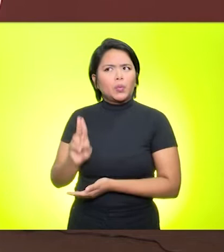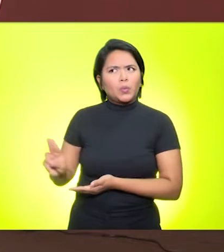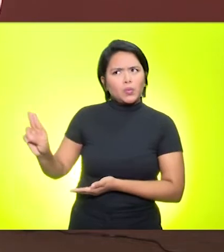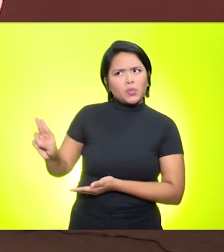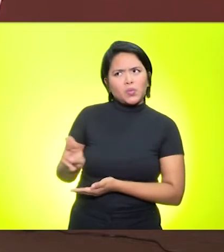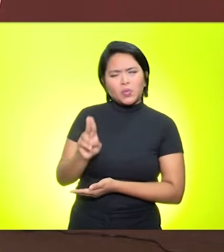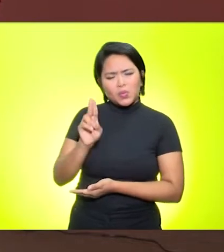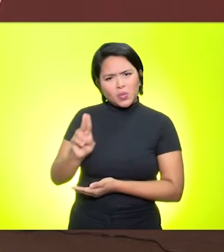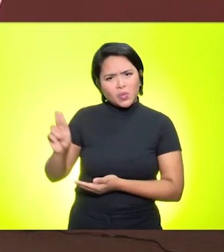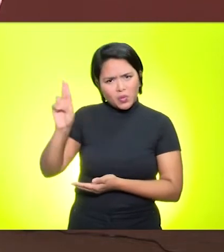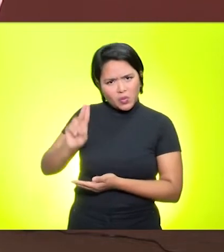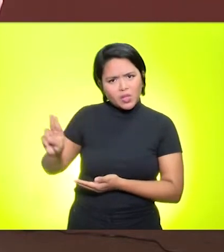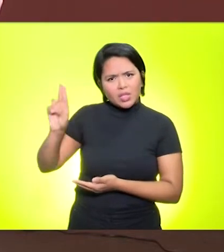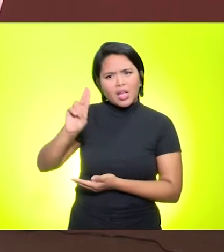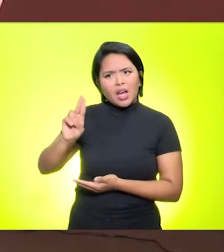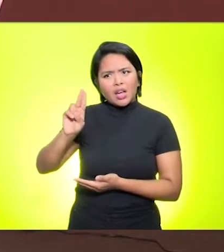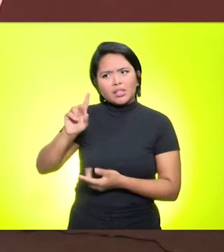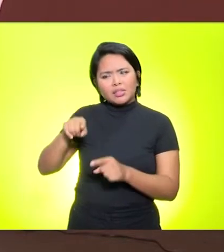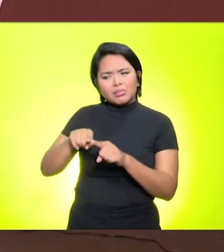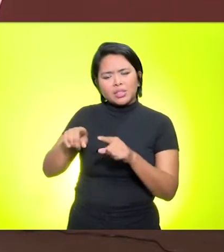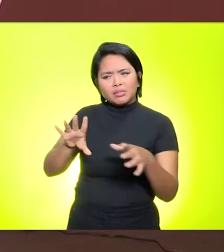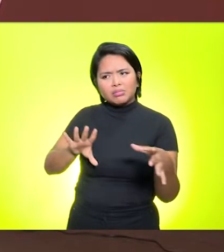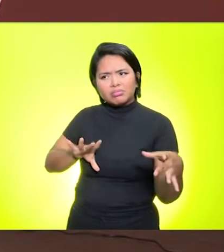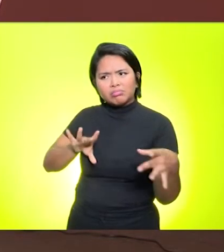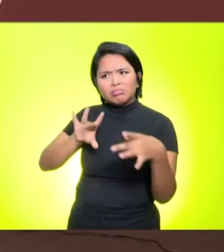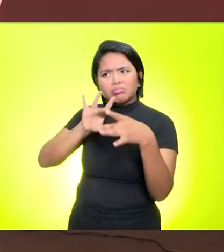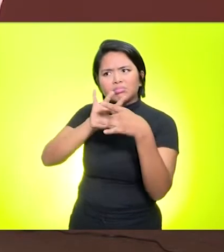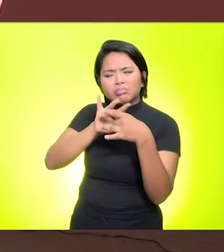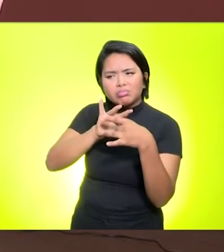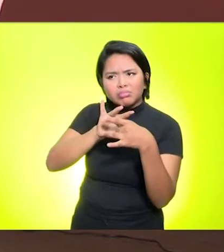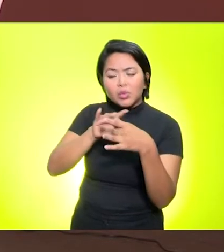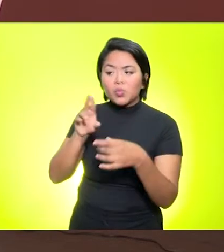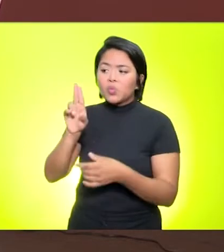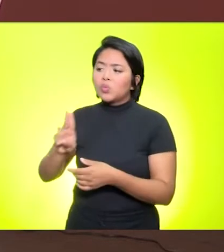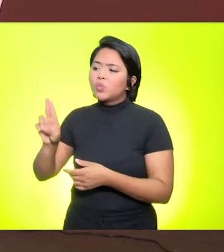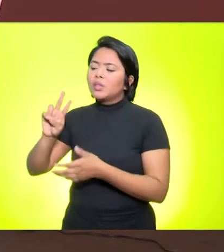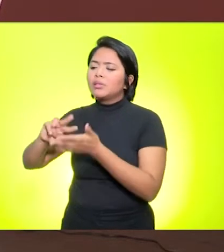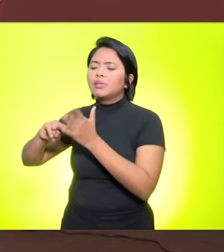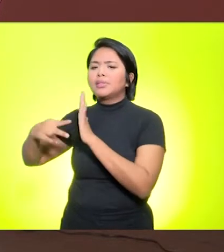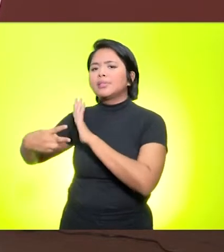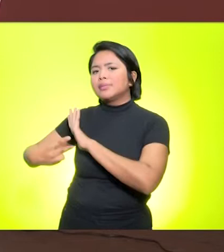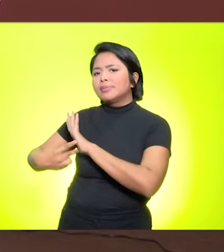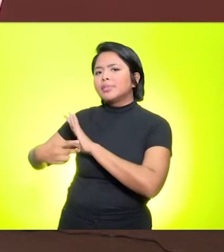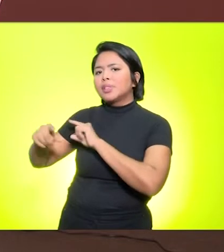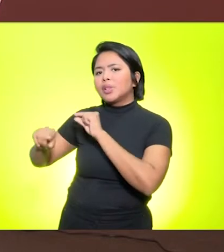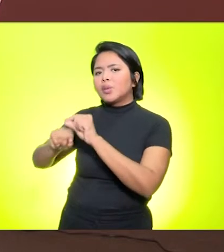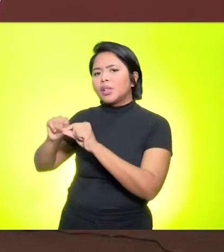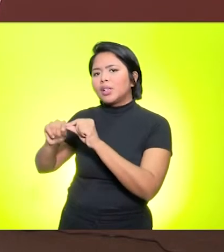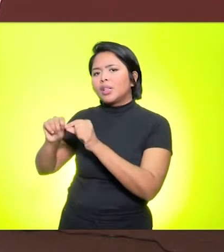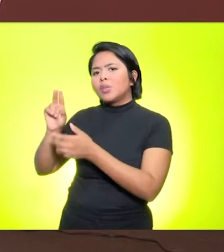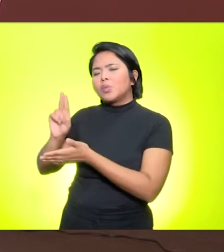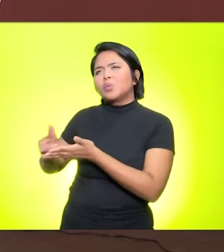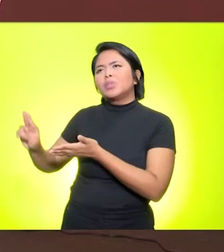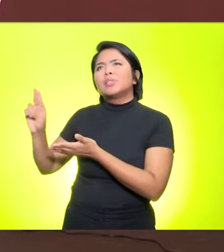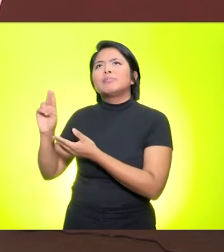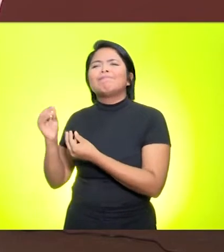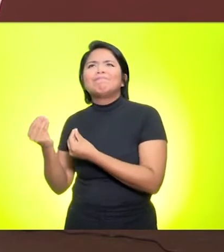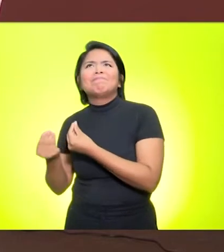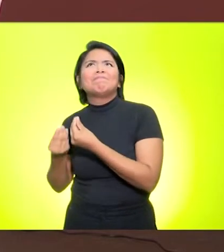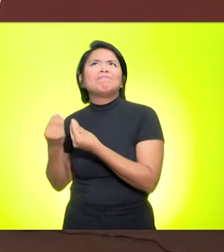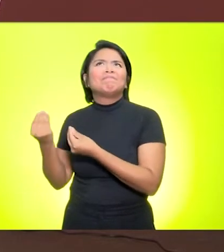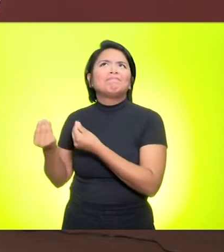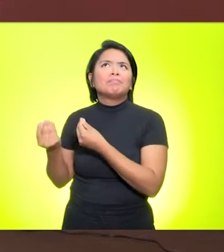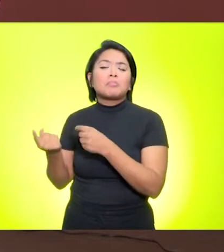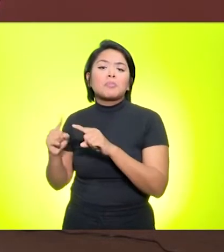integração. Qual seria a diferença entre os dois? Usar é apenas a utilização sem muito propósito.